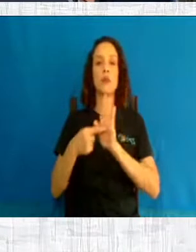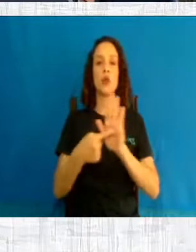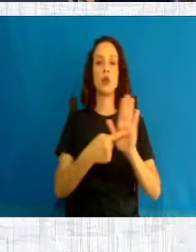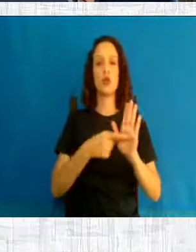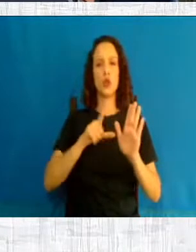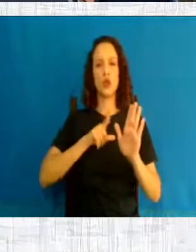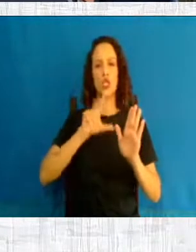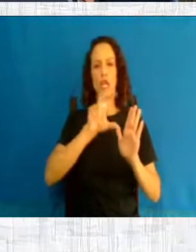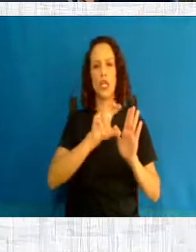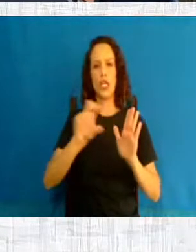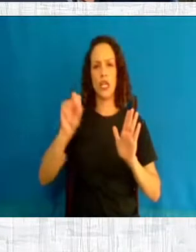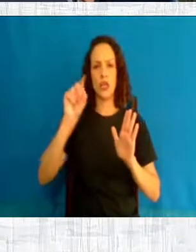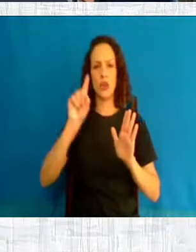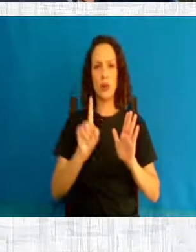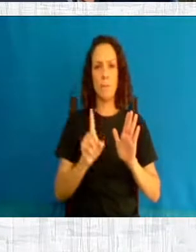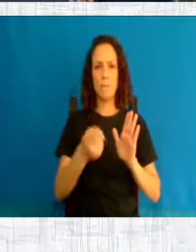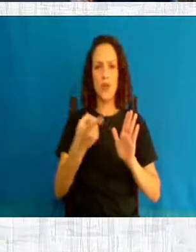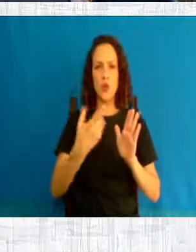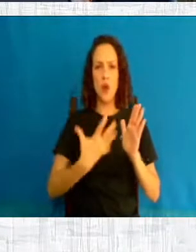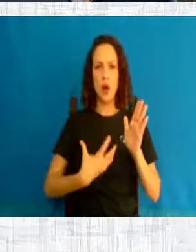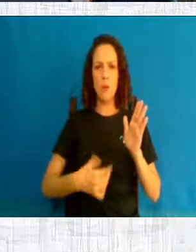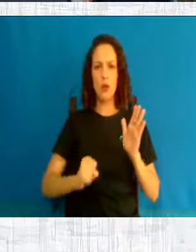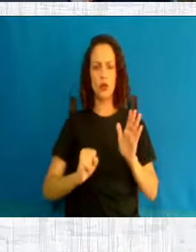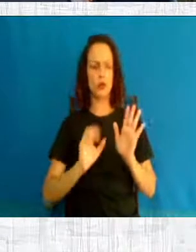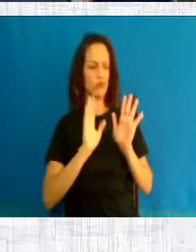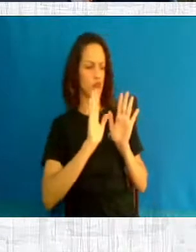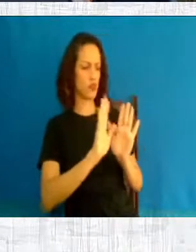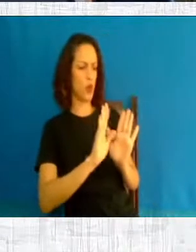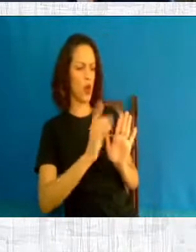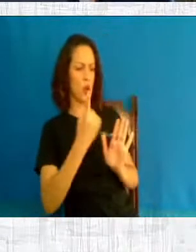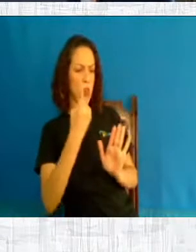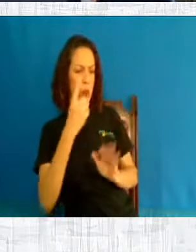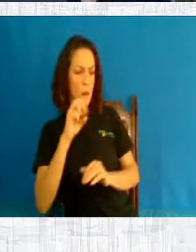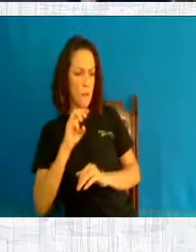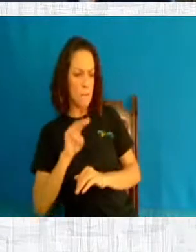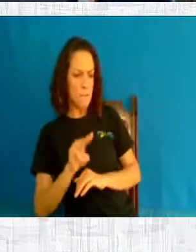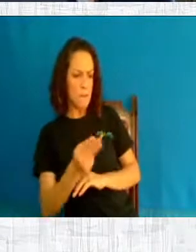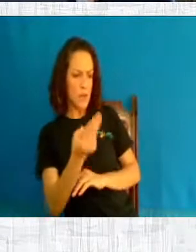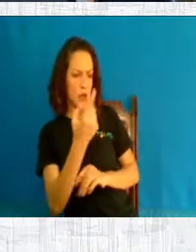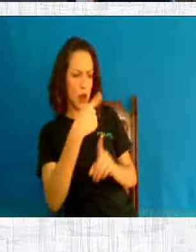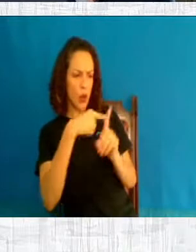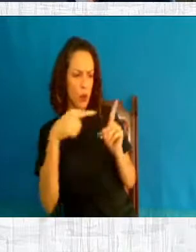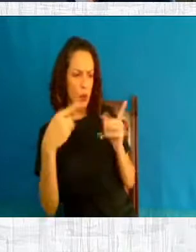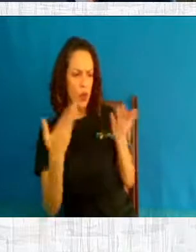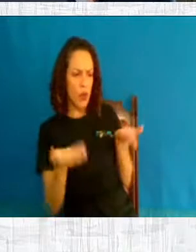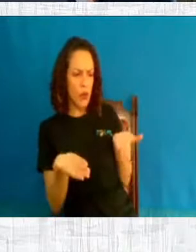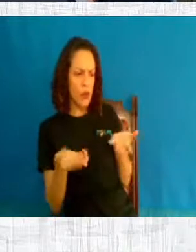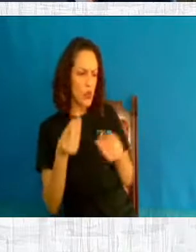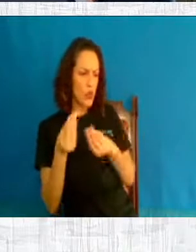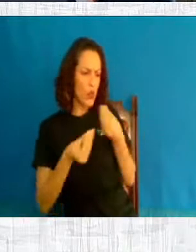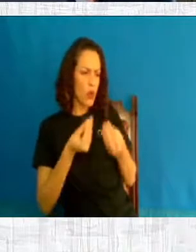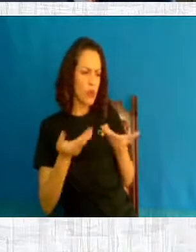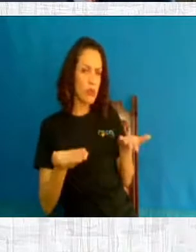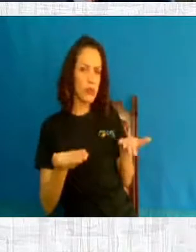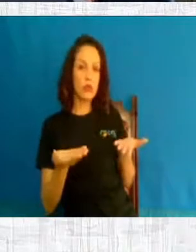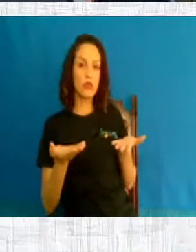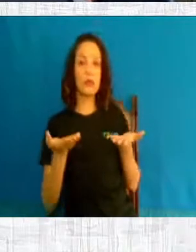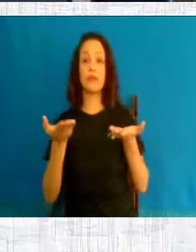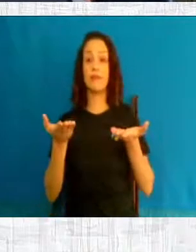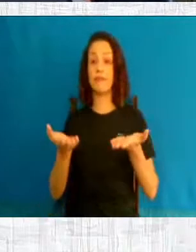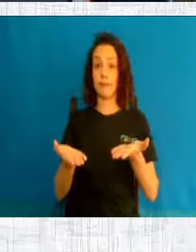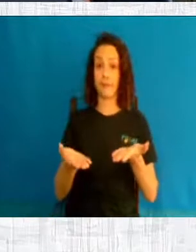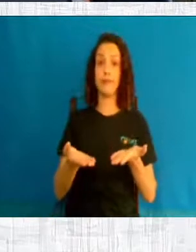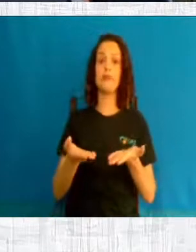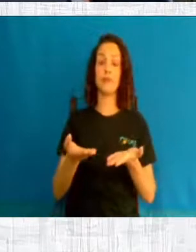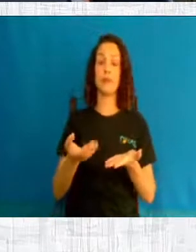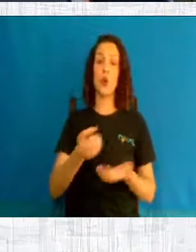clandestinos por ano. Não era um milhão? Não era um milhão e meio? Onde é que está o outro milhão que faltou? Então, o número correto do